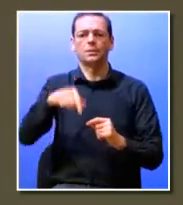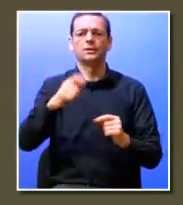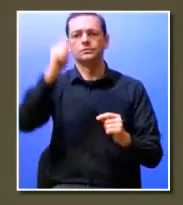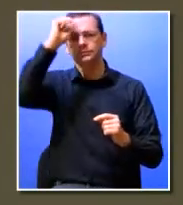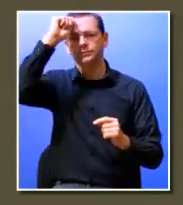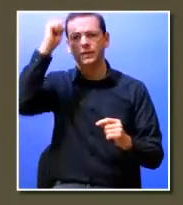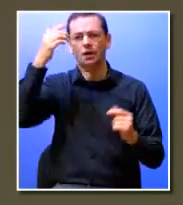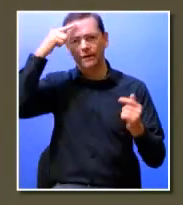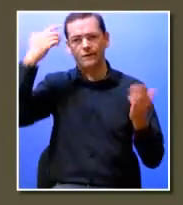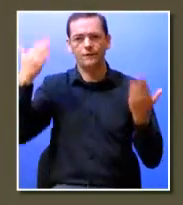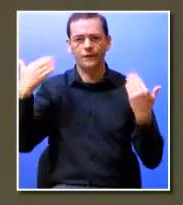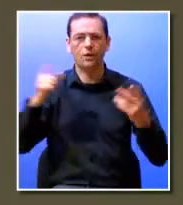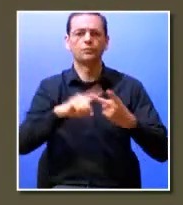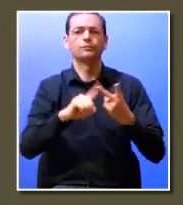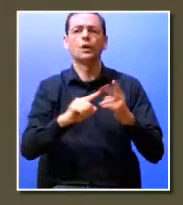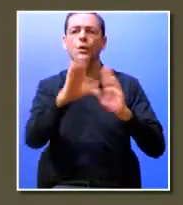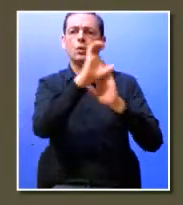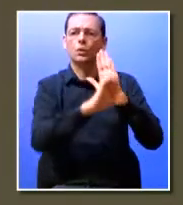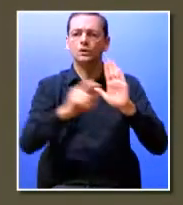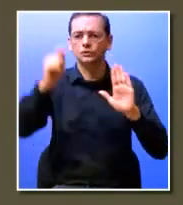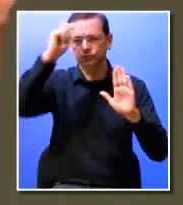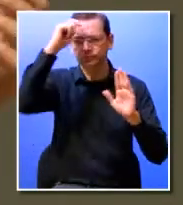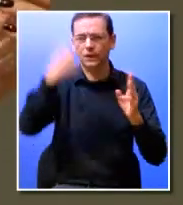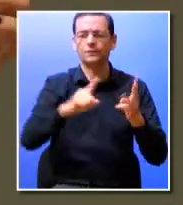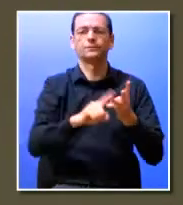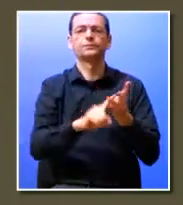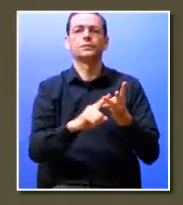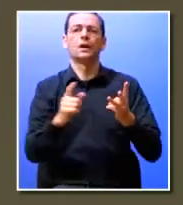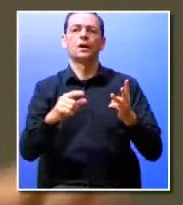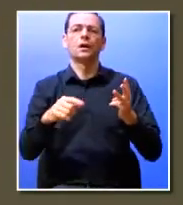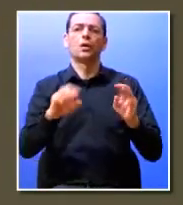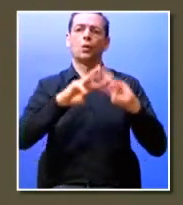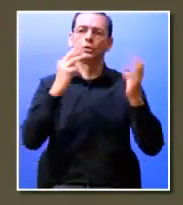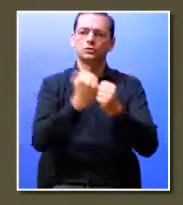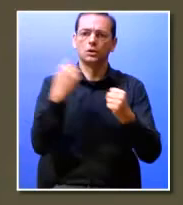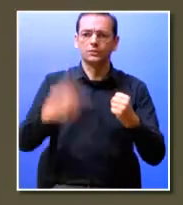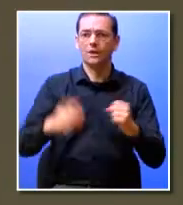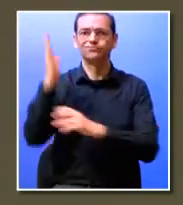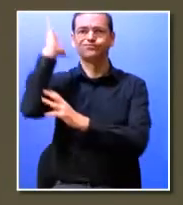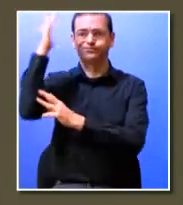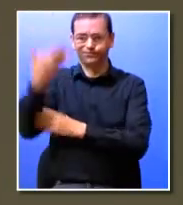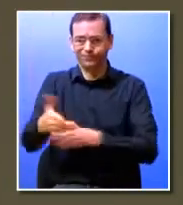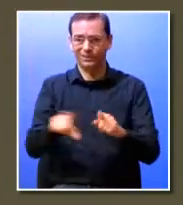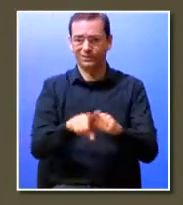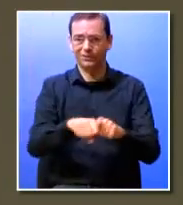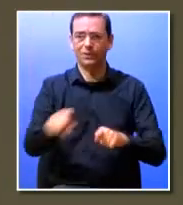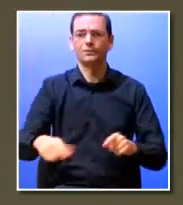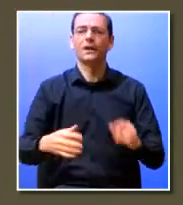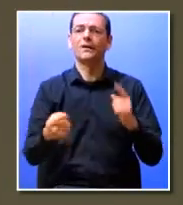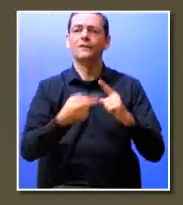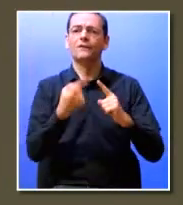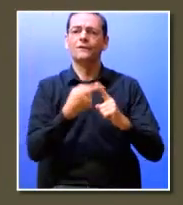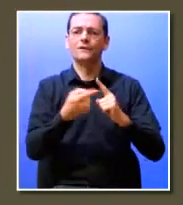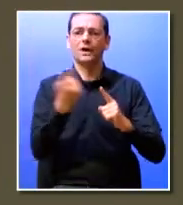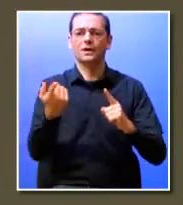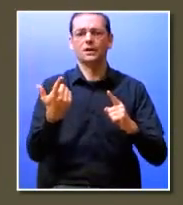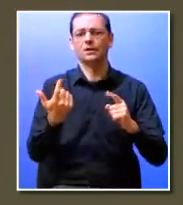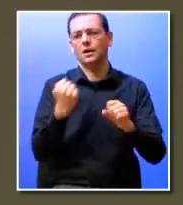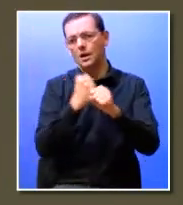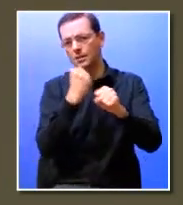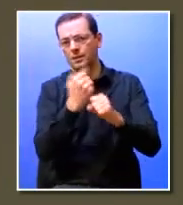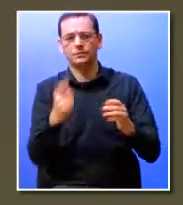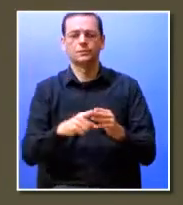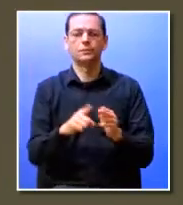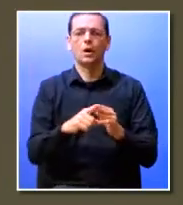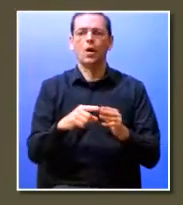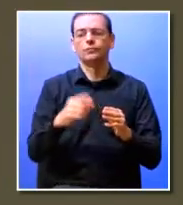curriculares estágios profissionais nós temos workshops nas universidades temos este tipo de eventos temos as feiras de emprego temos open